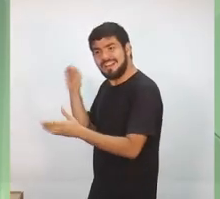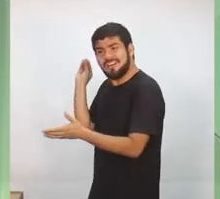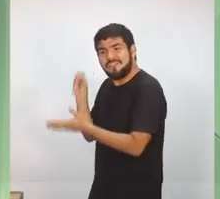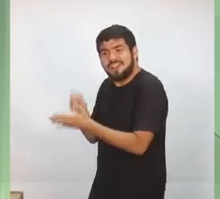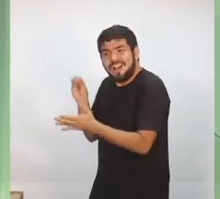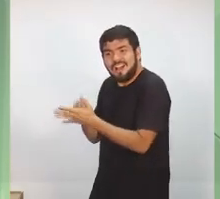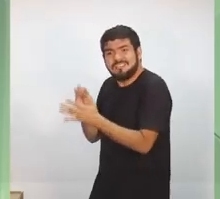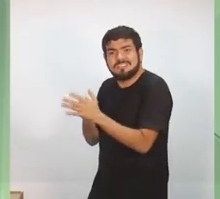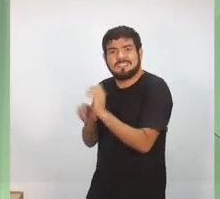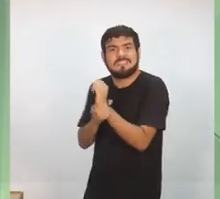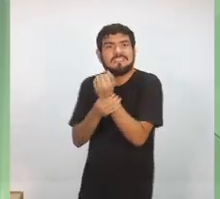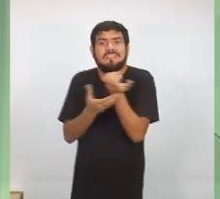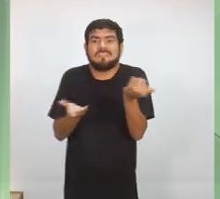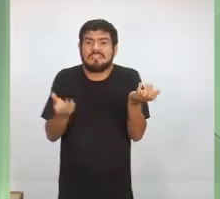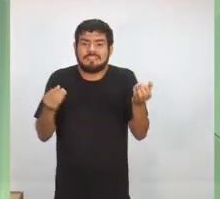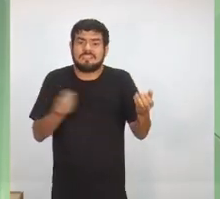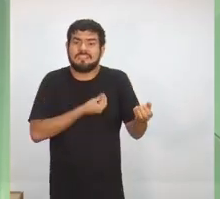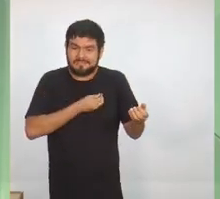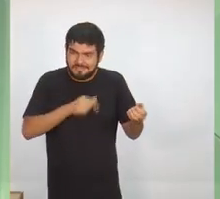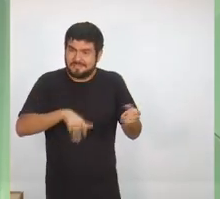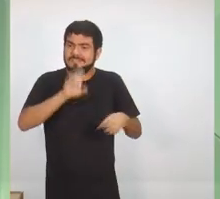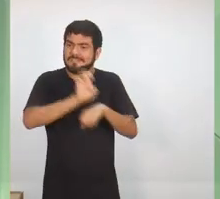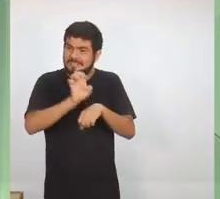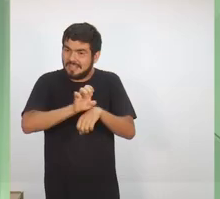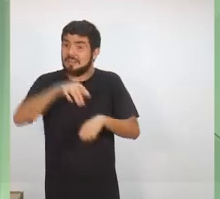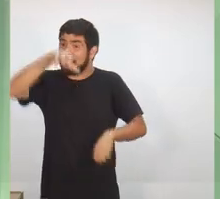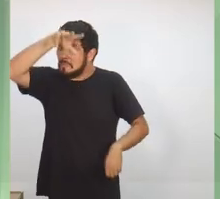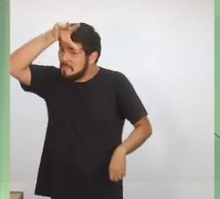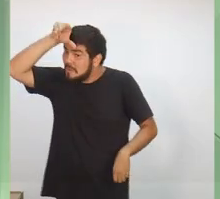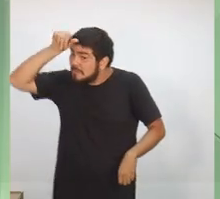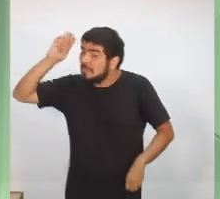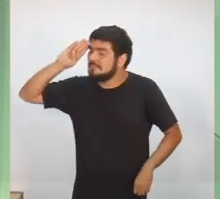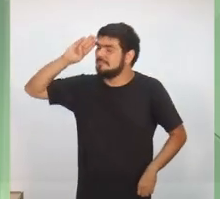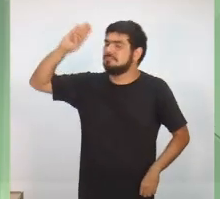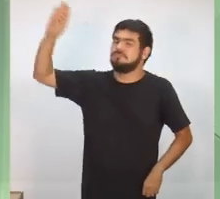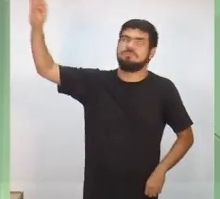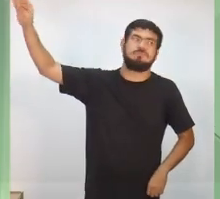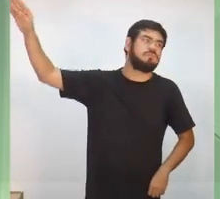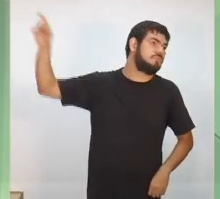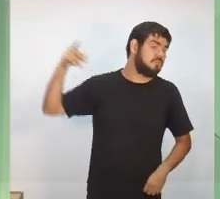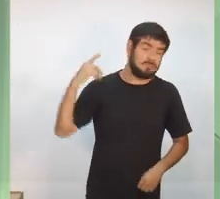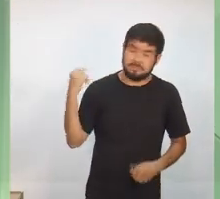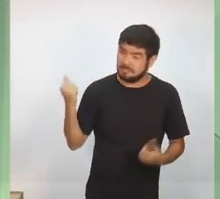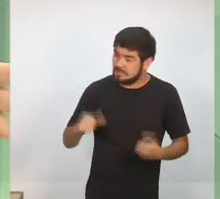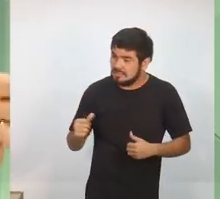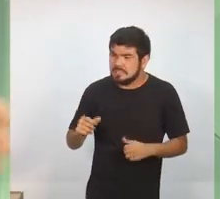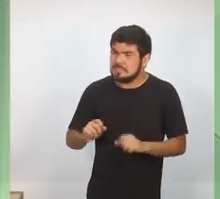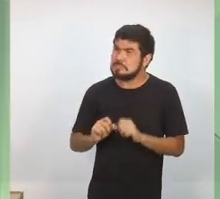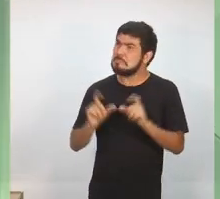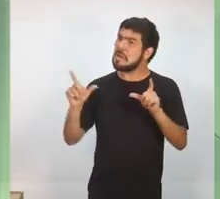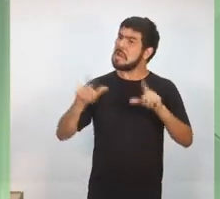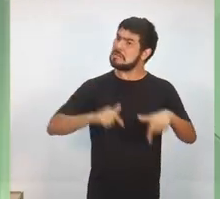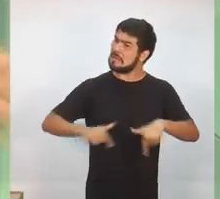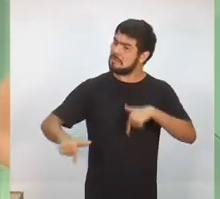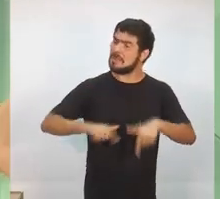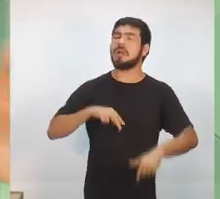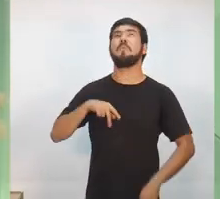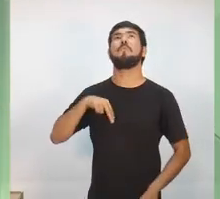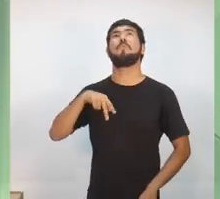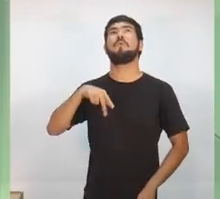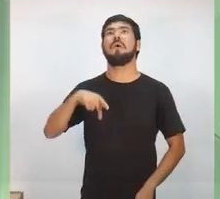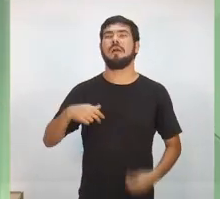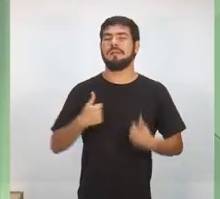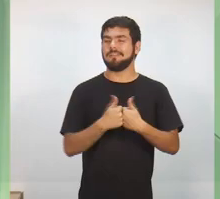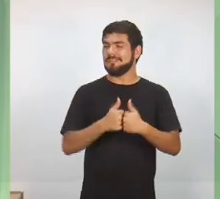vivida hoje nas cidades do estado do Amazonas. Manaus, principalmente, tem sido vítima. Você sai de manhã cedo para ir trabalhar, é assaltado no